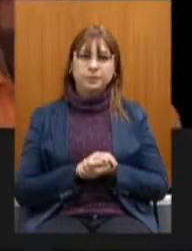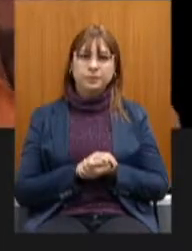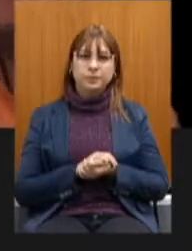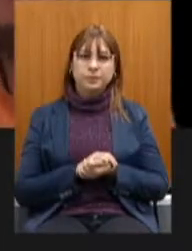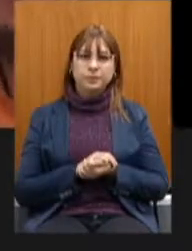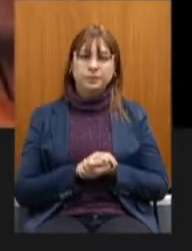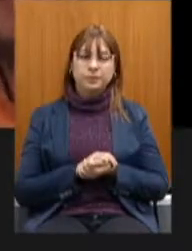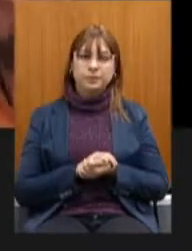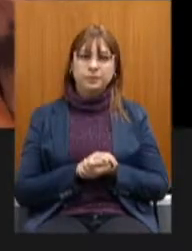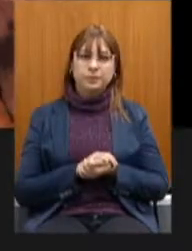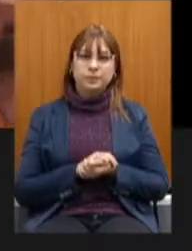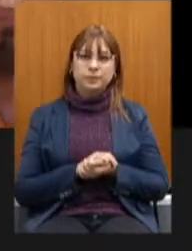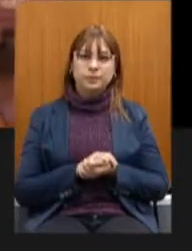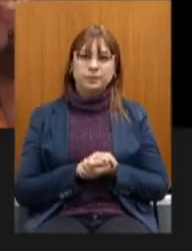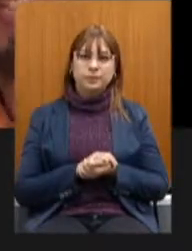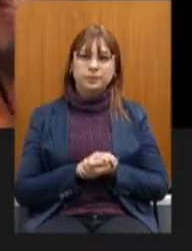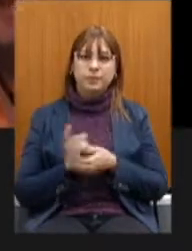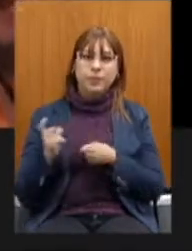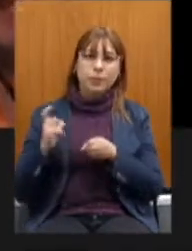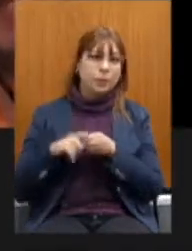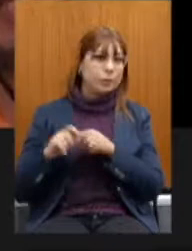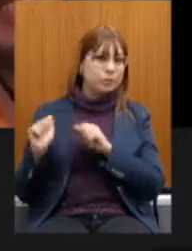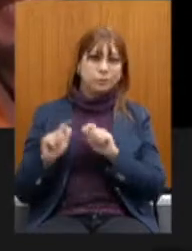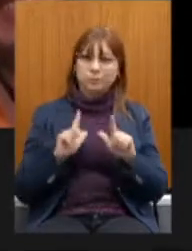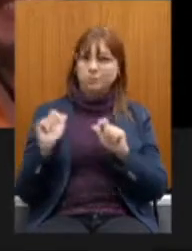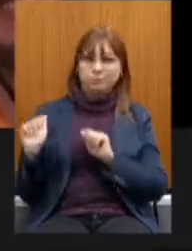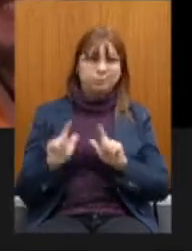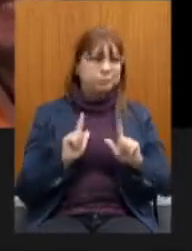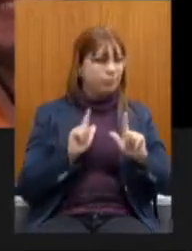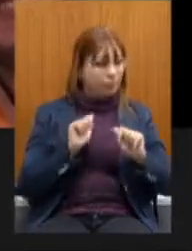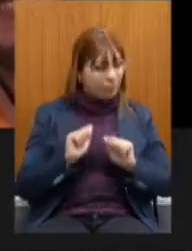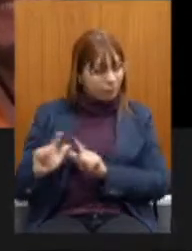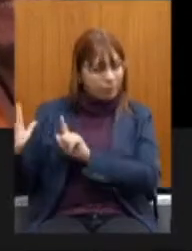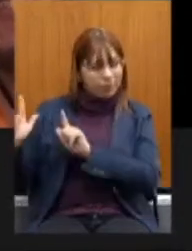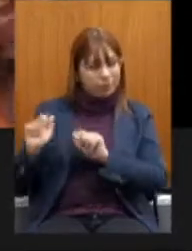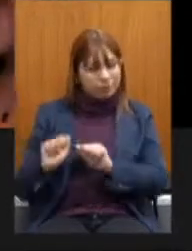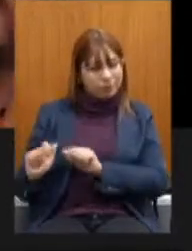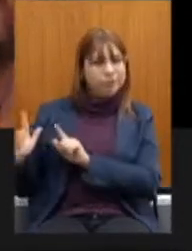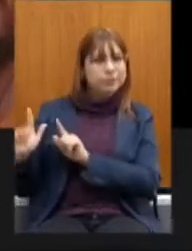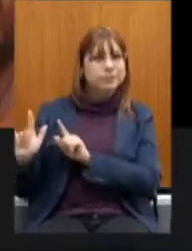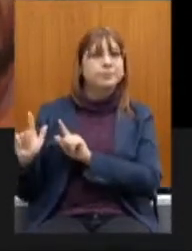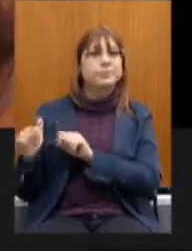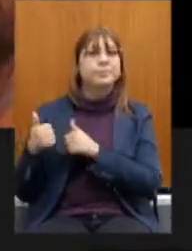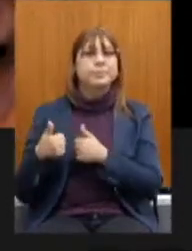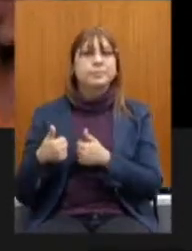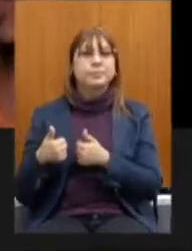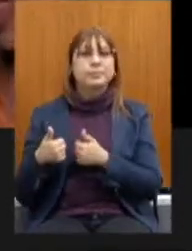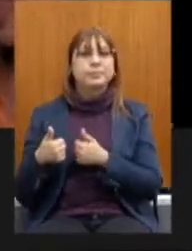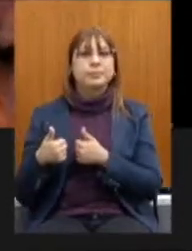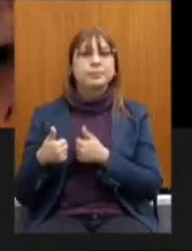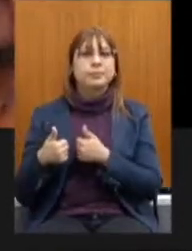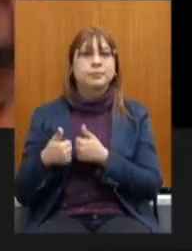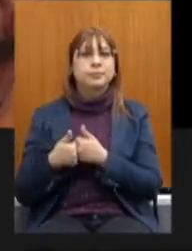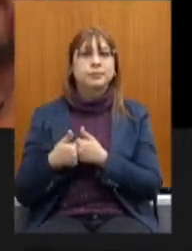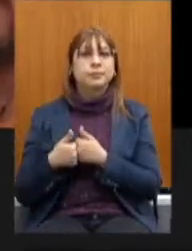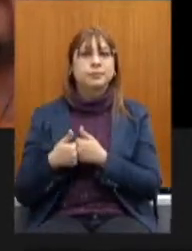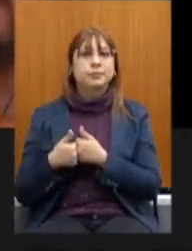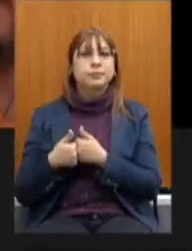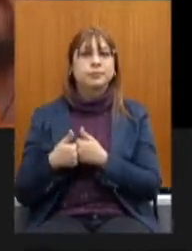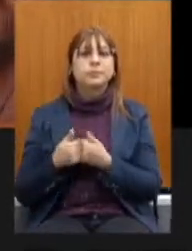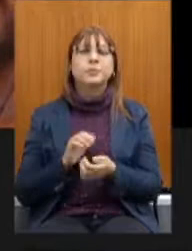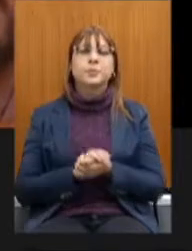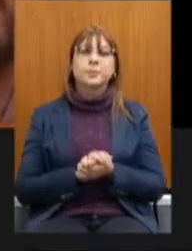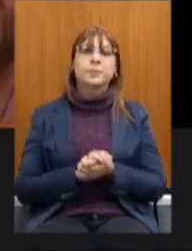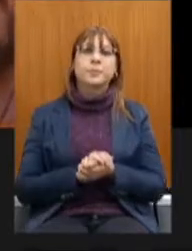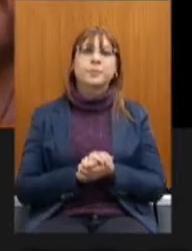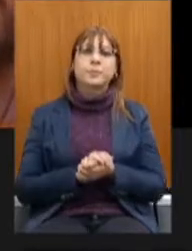Não, está bom. Está voltando de novo. Ah, ok. Não, não, é isso mesmo. A fundação, ela tem